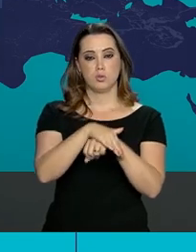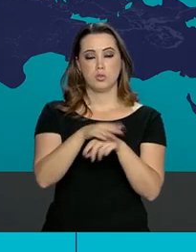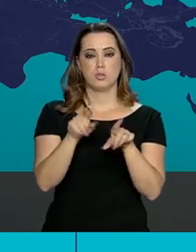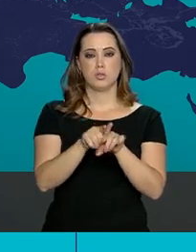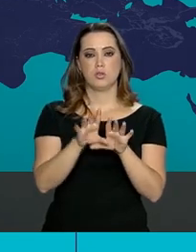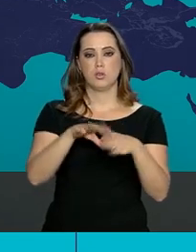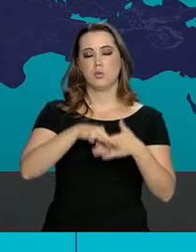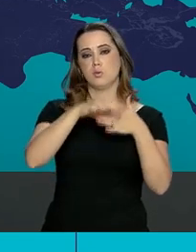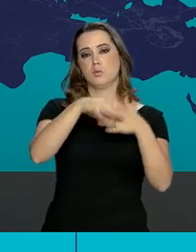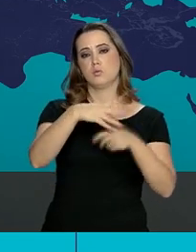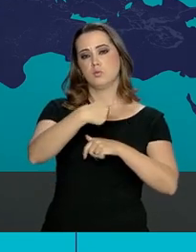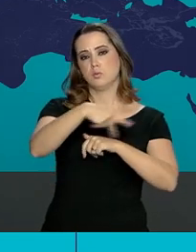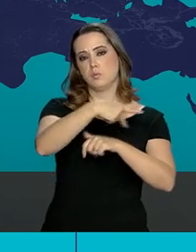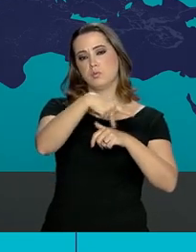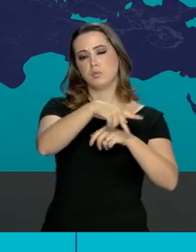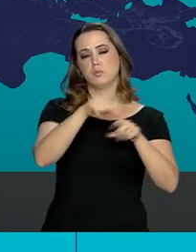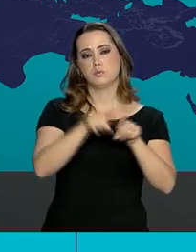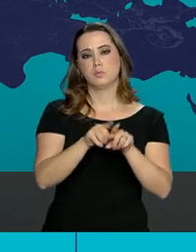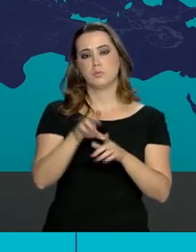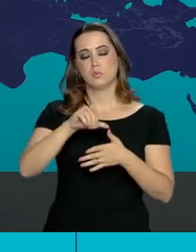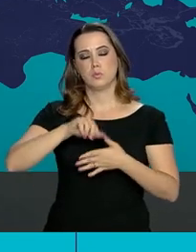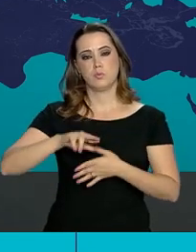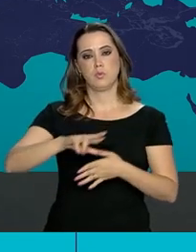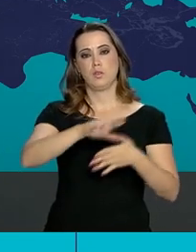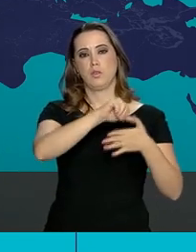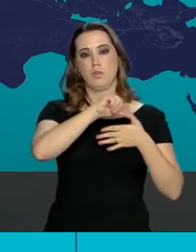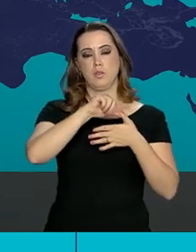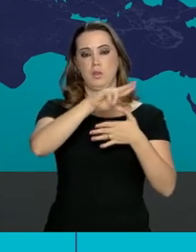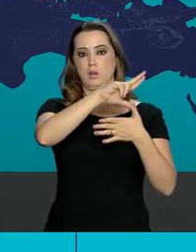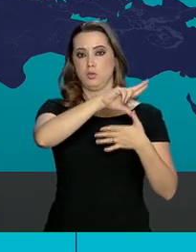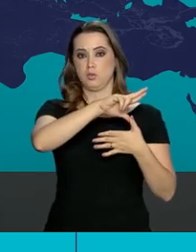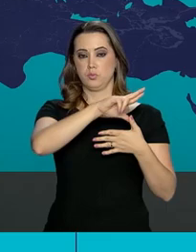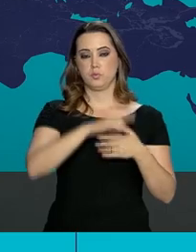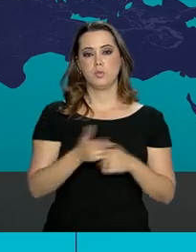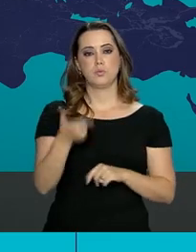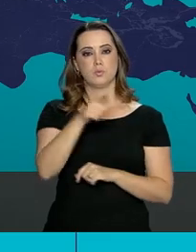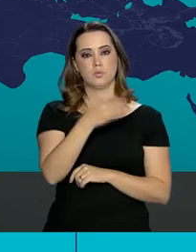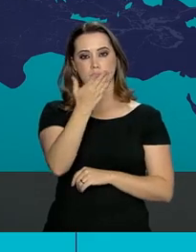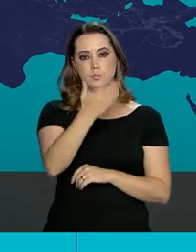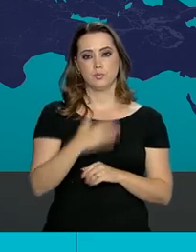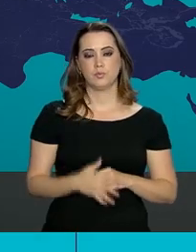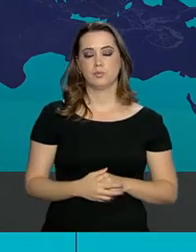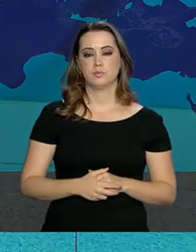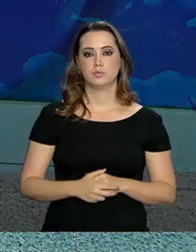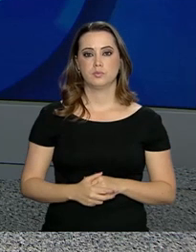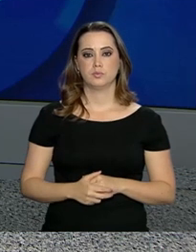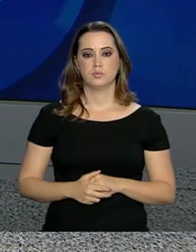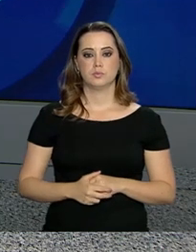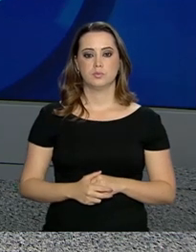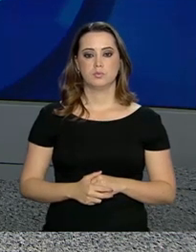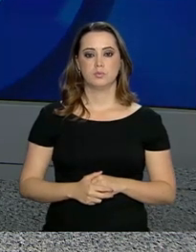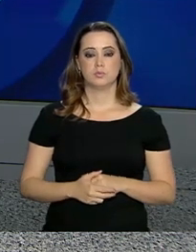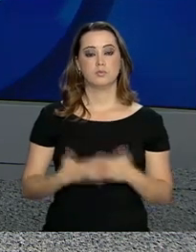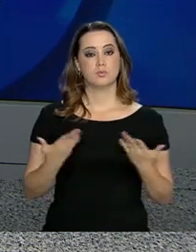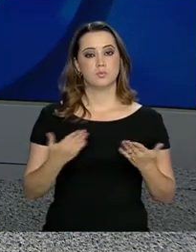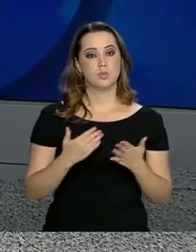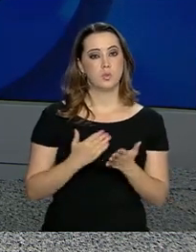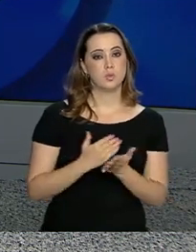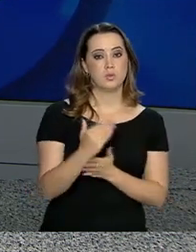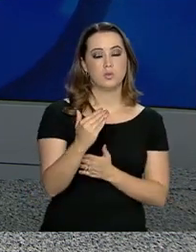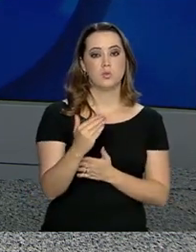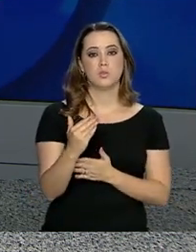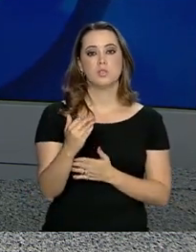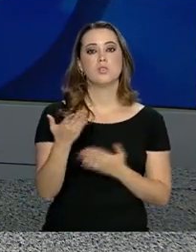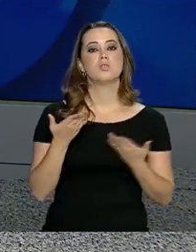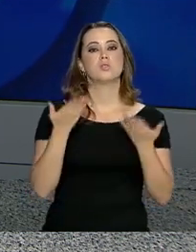chefes de Estado de países latino-americanos. Eu volto com você, Alessandra. E durante a viagem